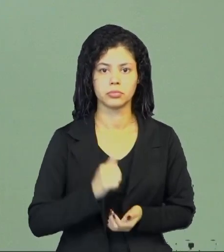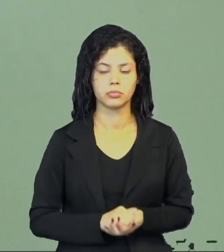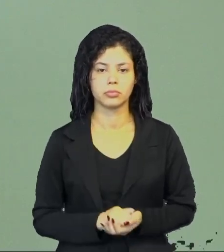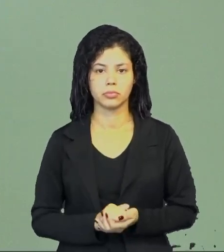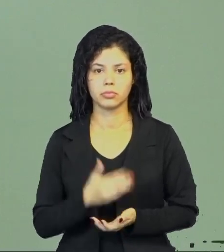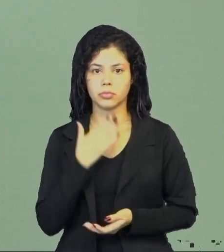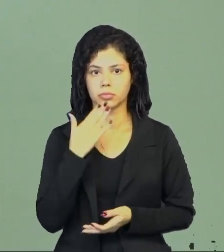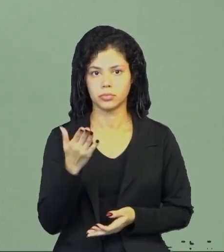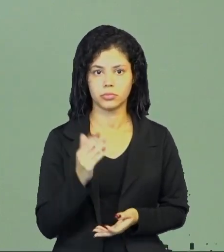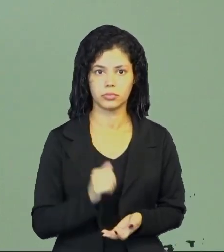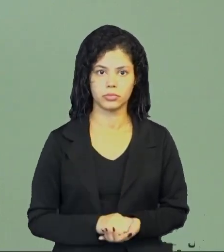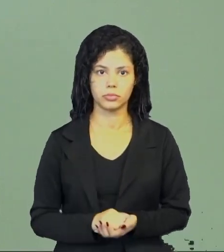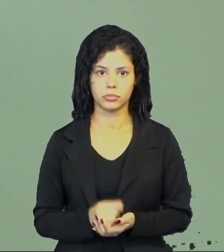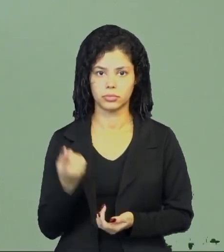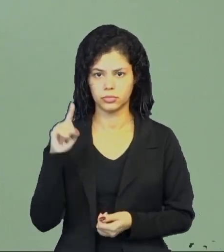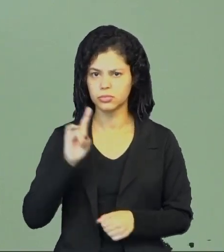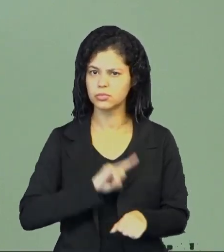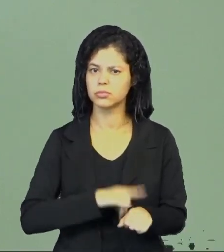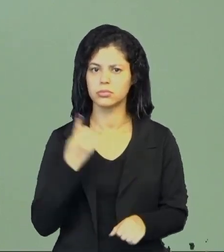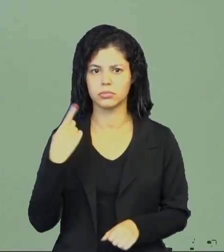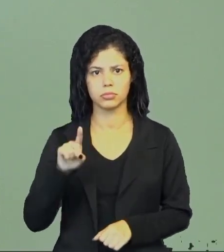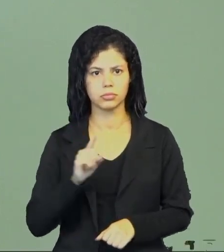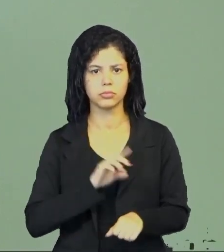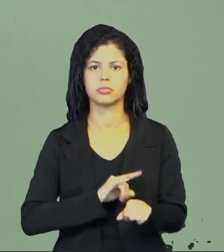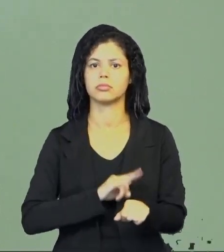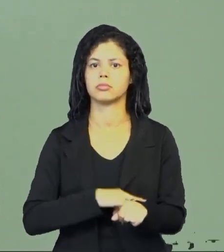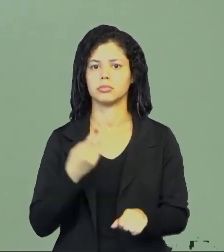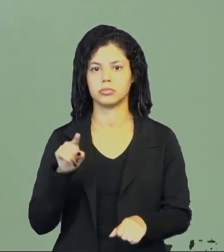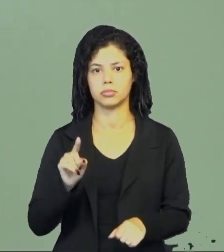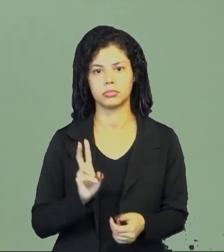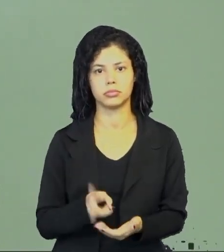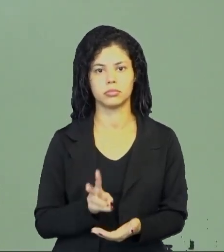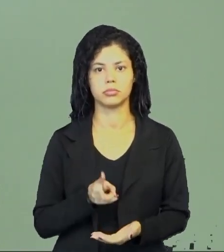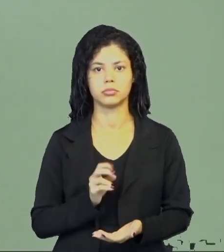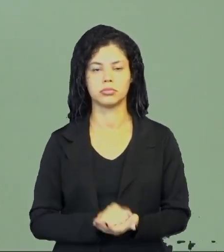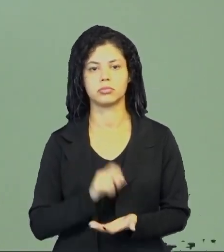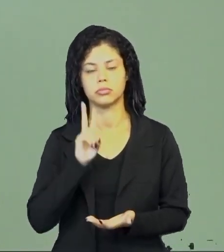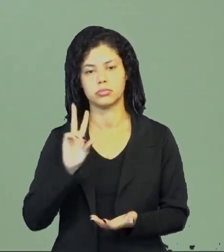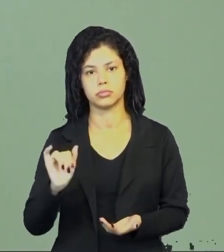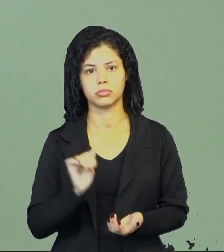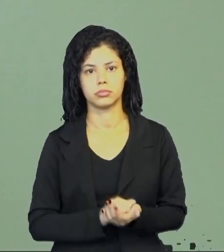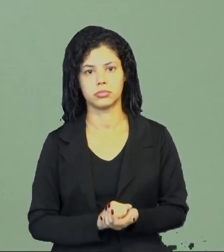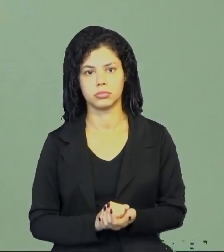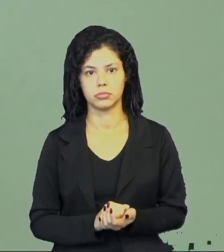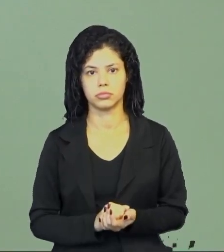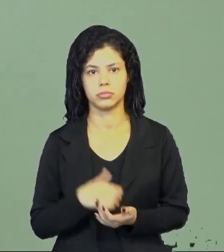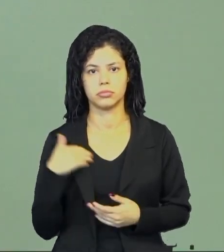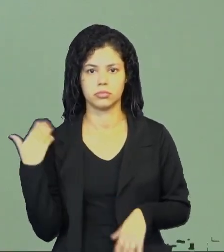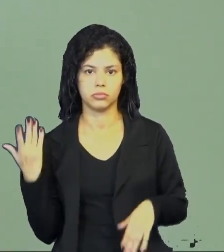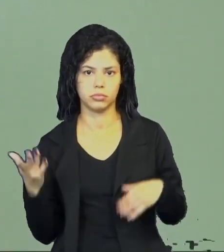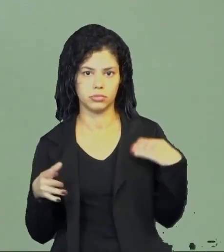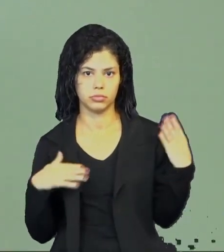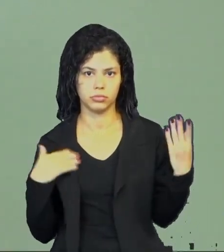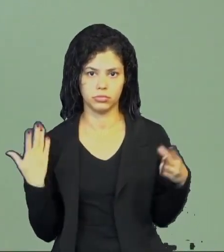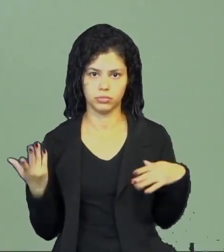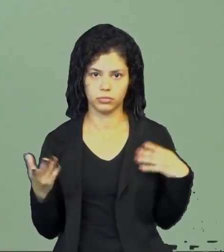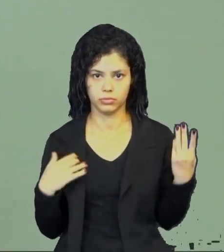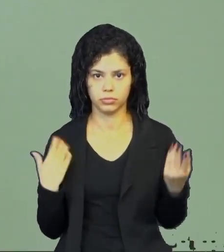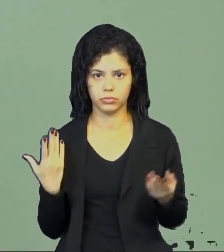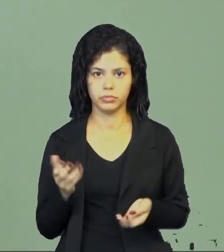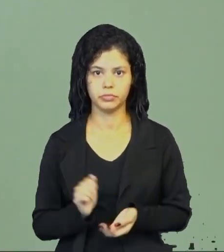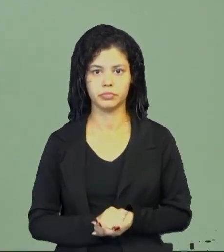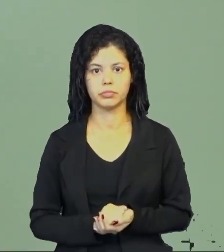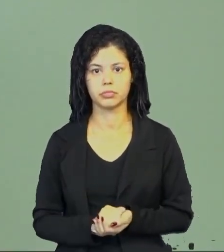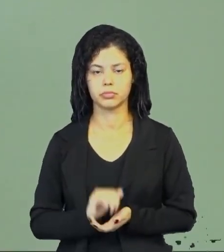eles ficam pedindo, banheiro, quero banheiro, quero banheiro, né. Às vezes, eles vão ao banheiro, mas, na verdade, ficam passeando pelos corredores.